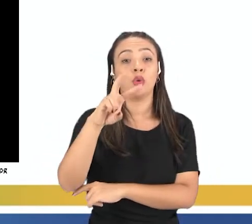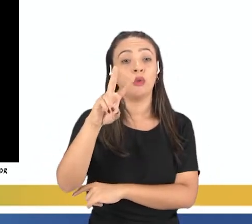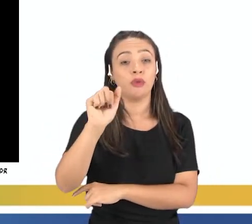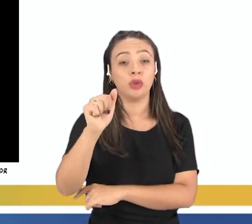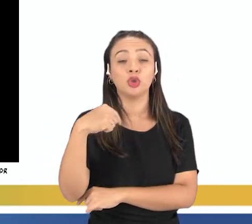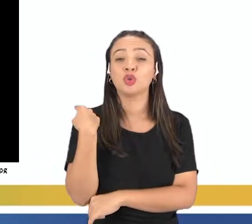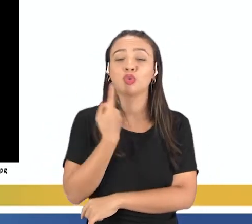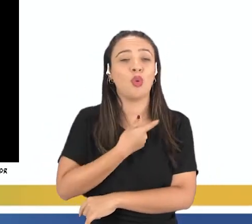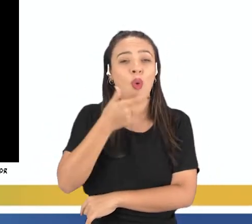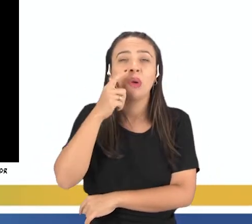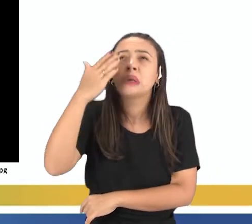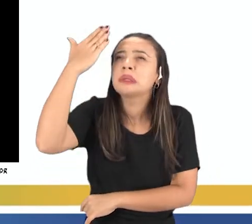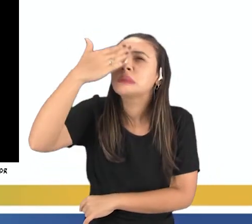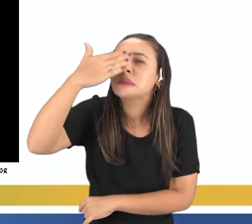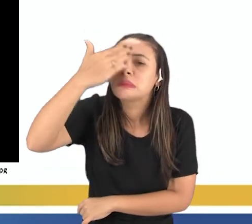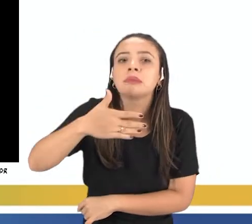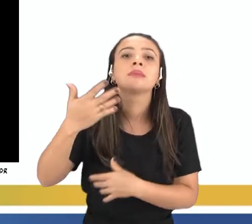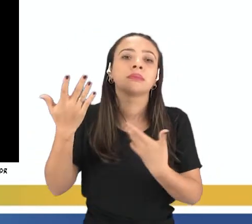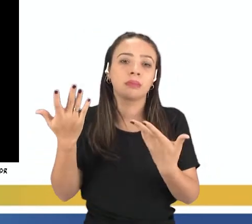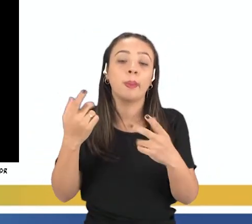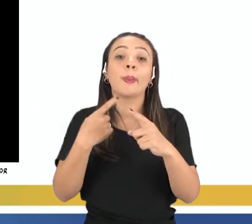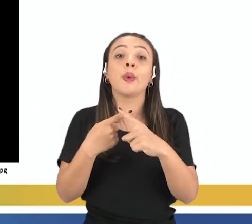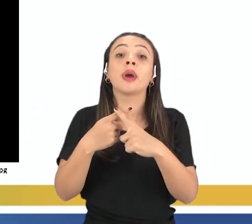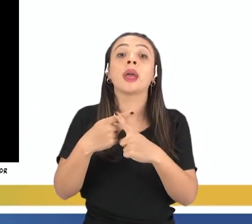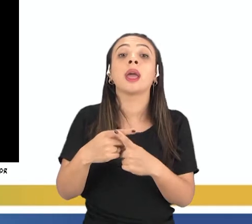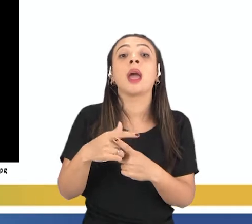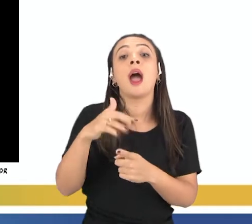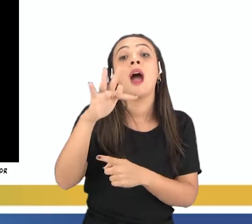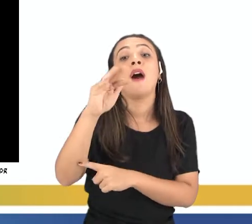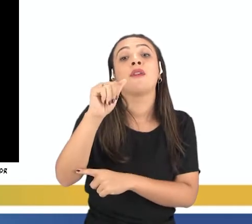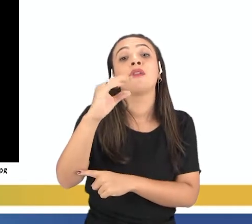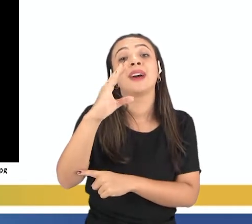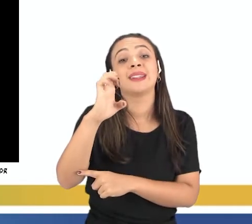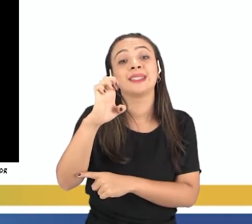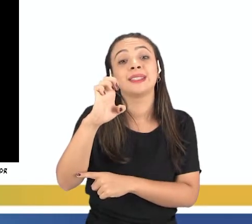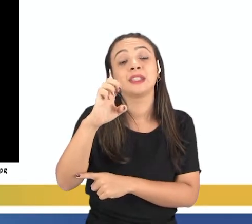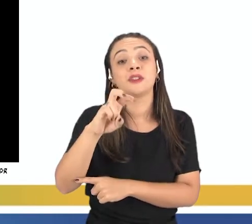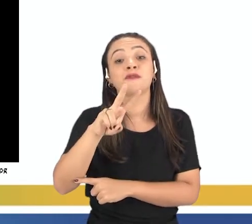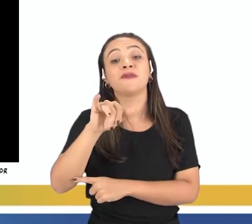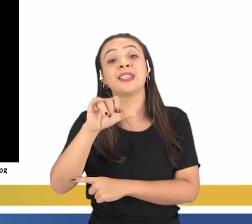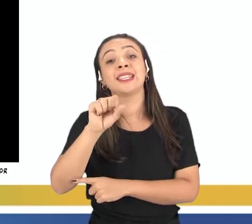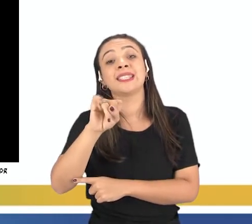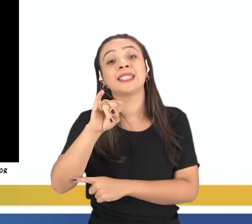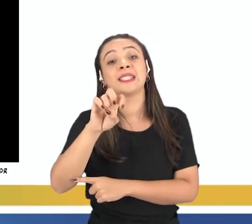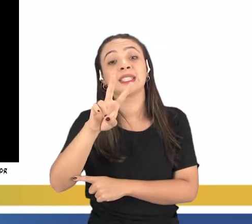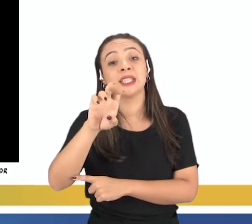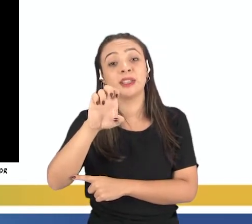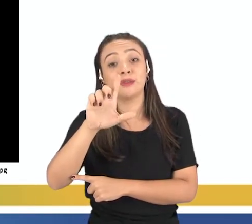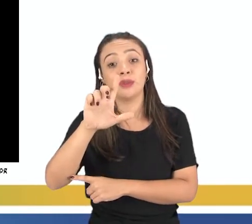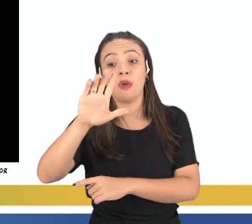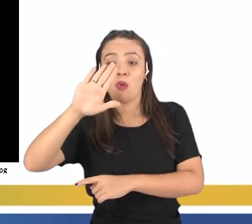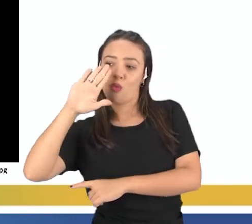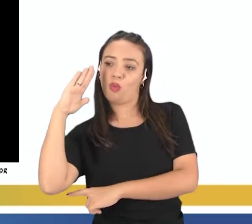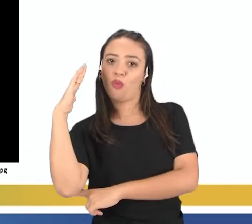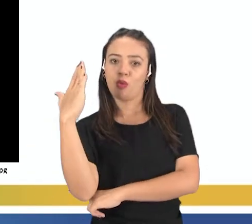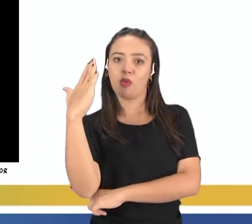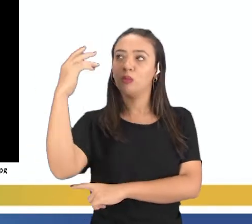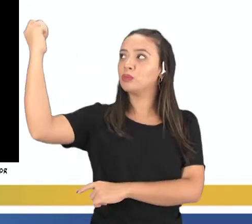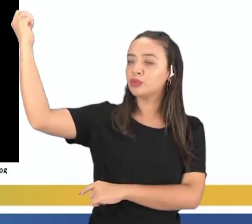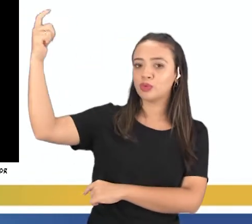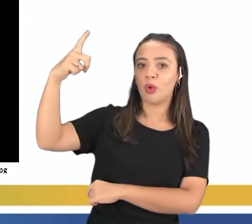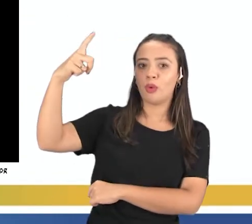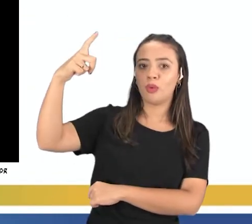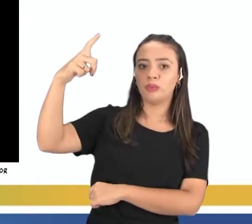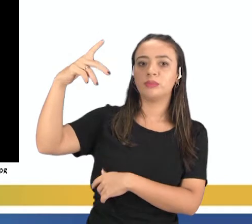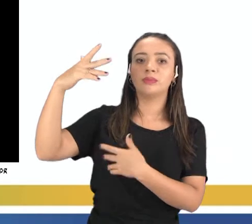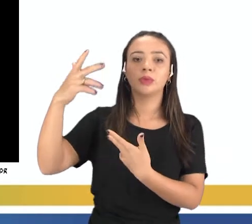a Lua, é porque a sua face visível tá virada, né, tá de costa pro Sol. Então, a gente só